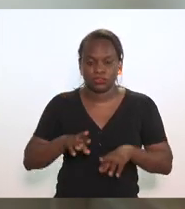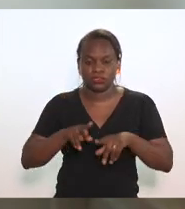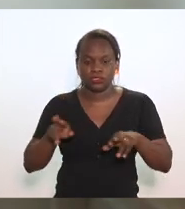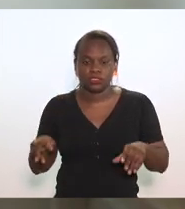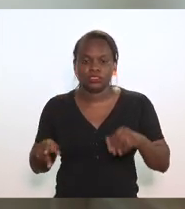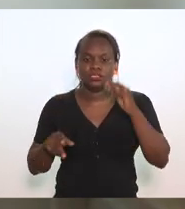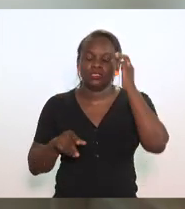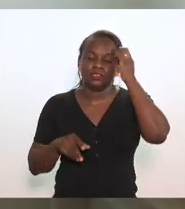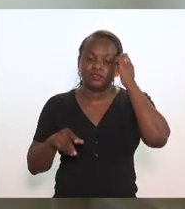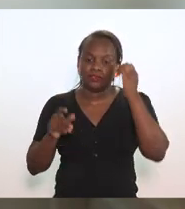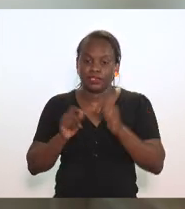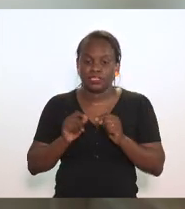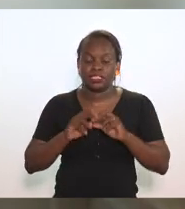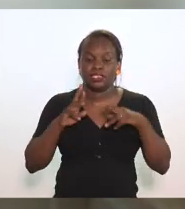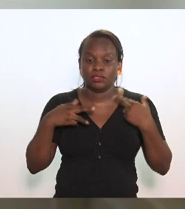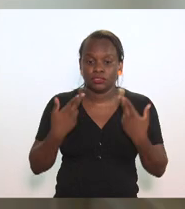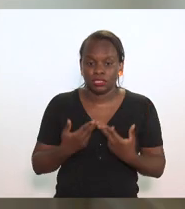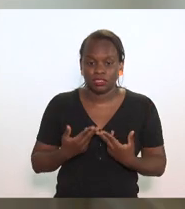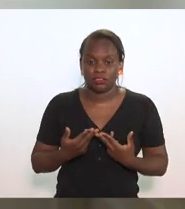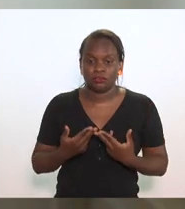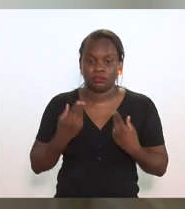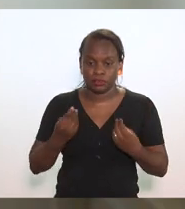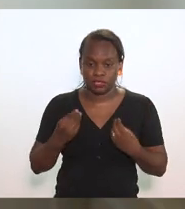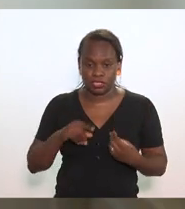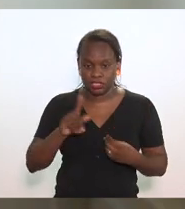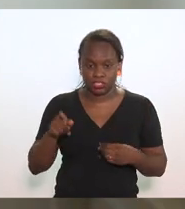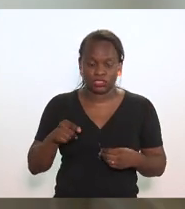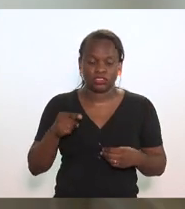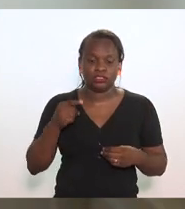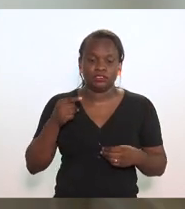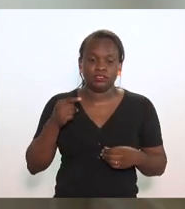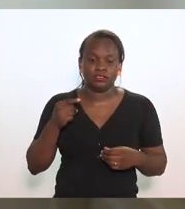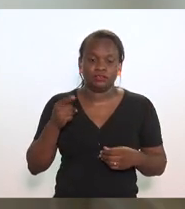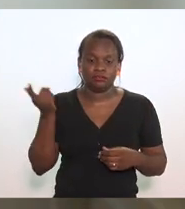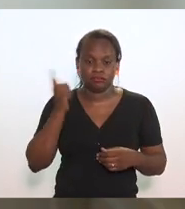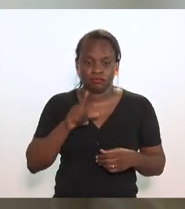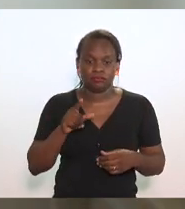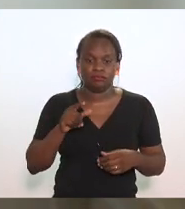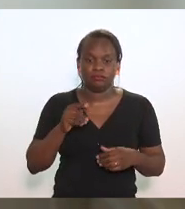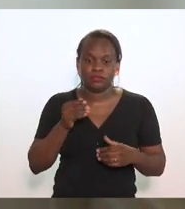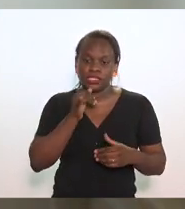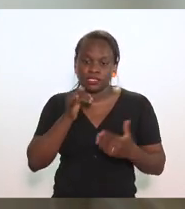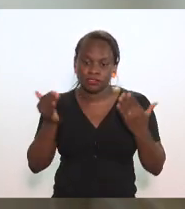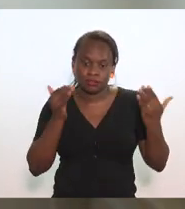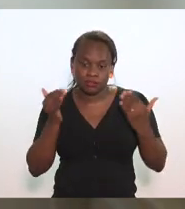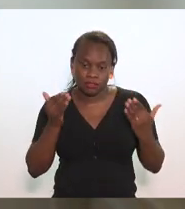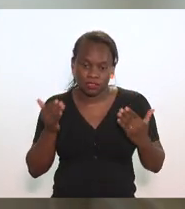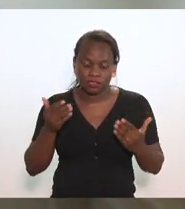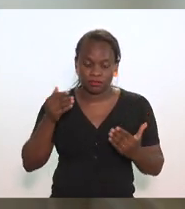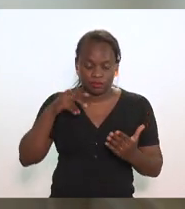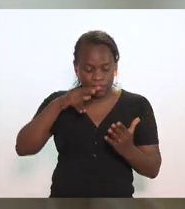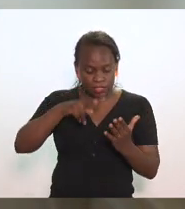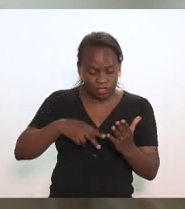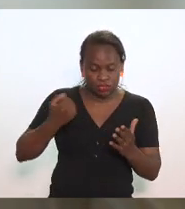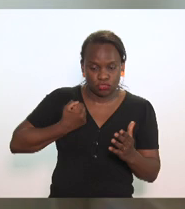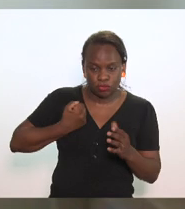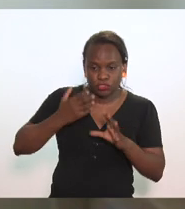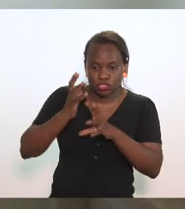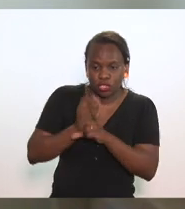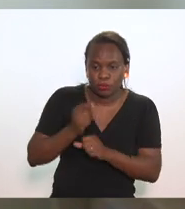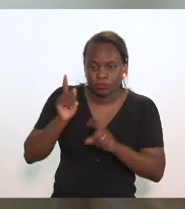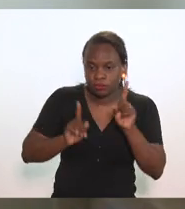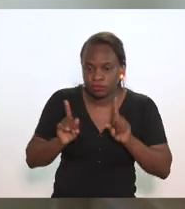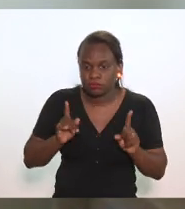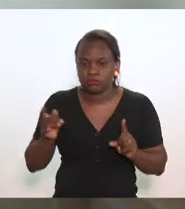fazerem uma reunião para a gente botar essa essa simulação traduzir isso em números etc